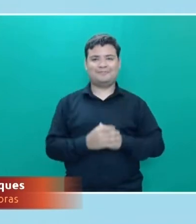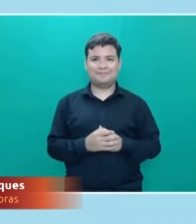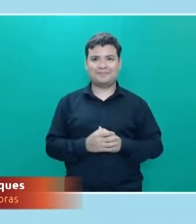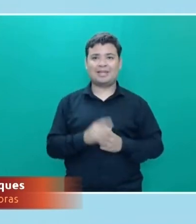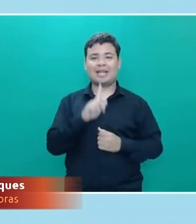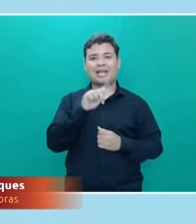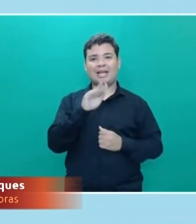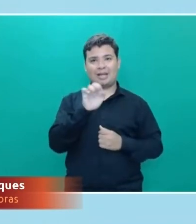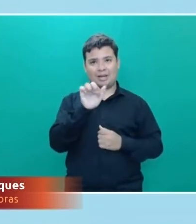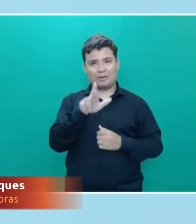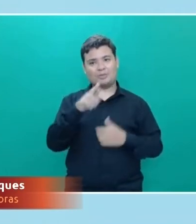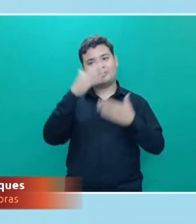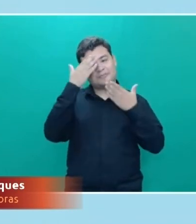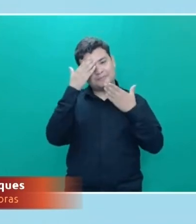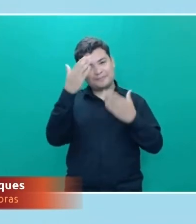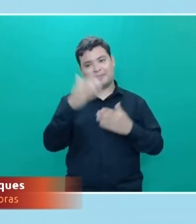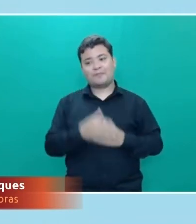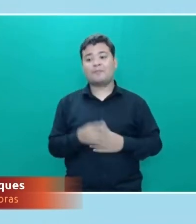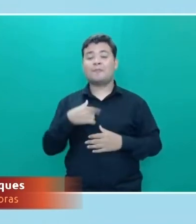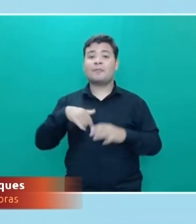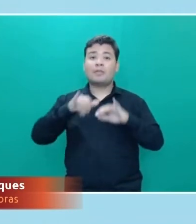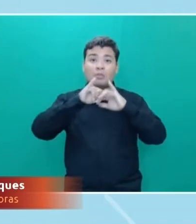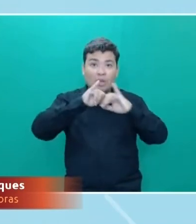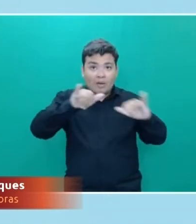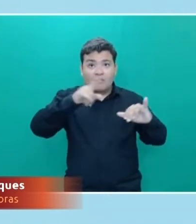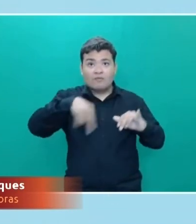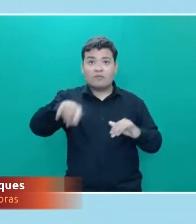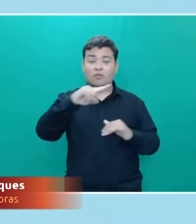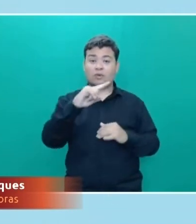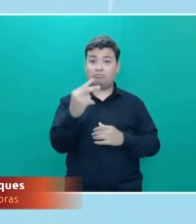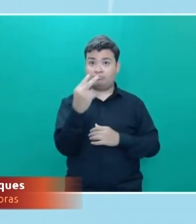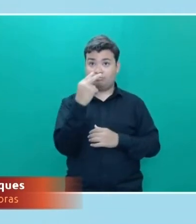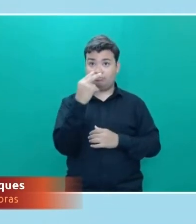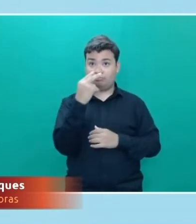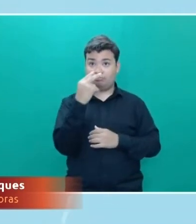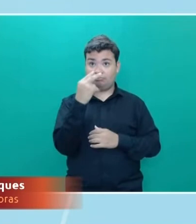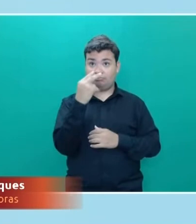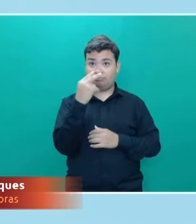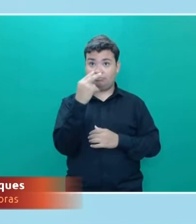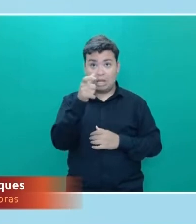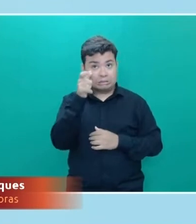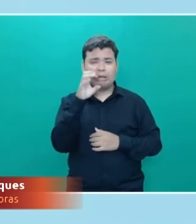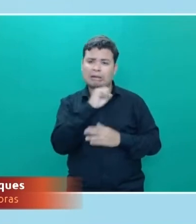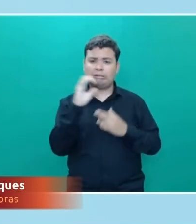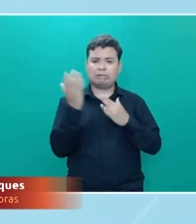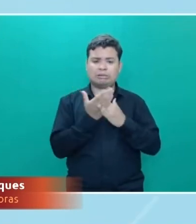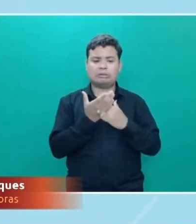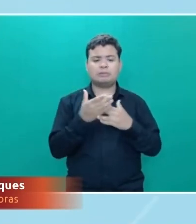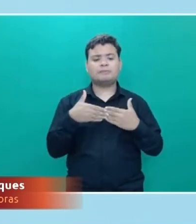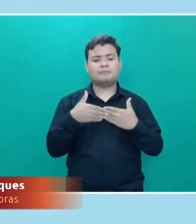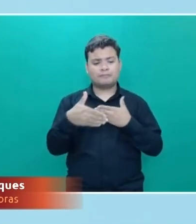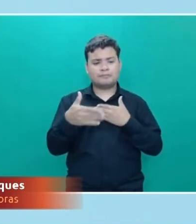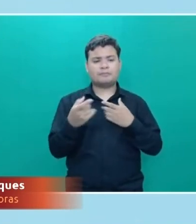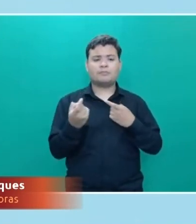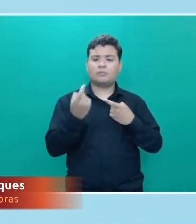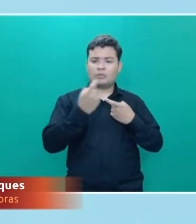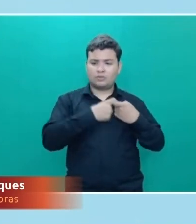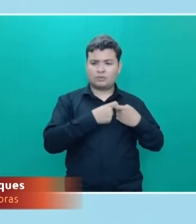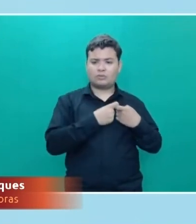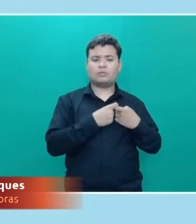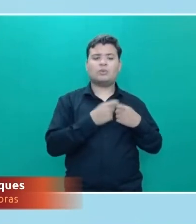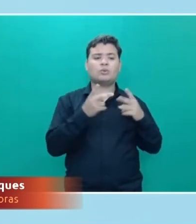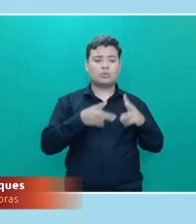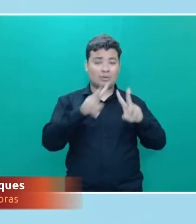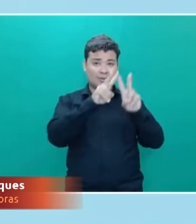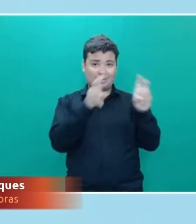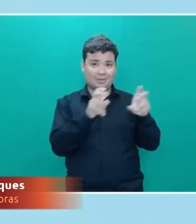e eu aviso a você que está aí nos assistindo, vamos para o rápido intervalo, a gente retoma esse tema das fake news,